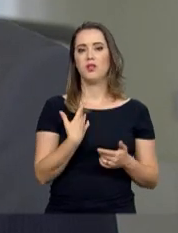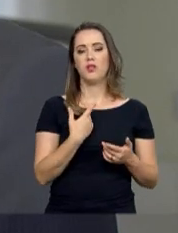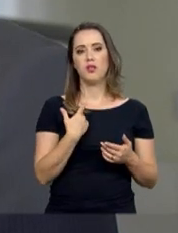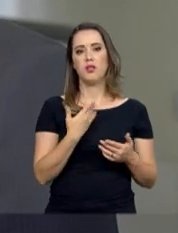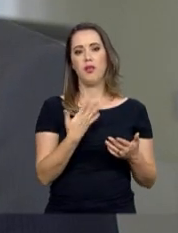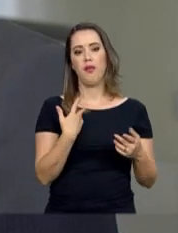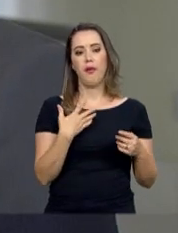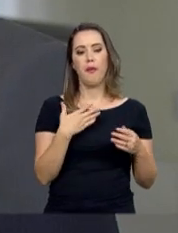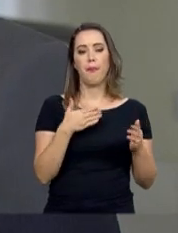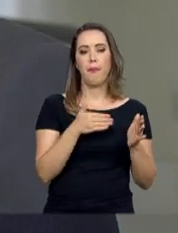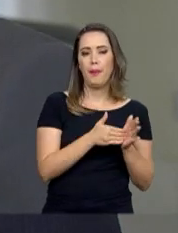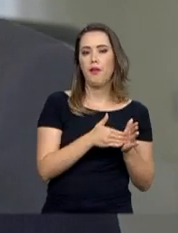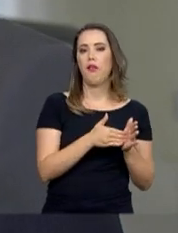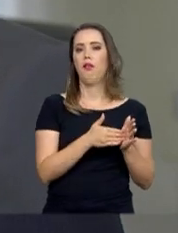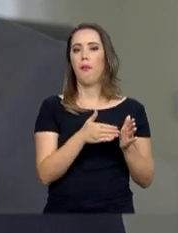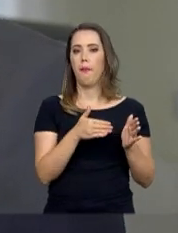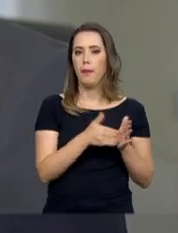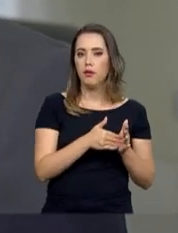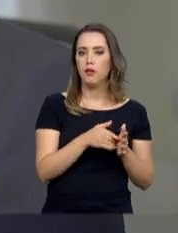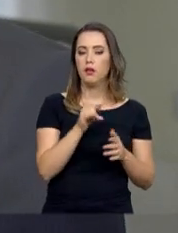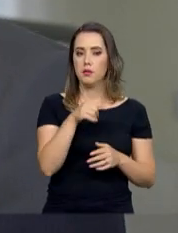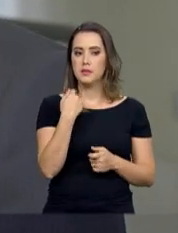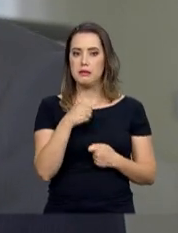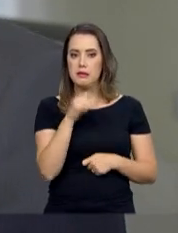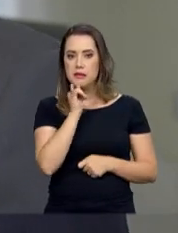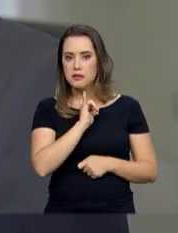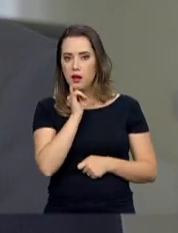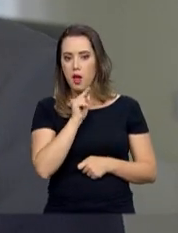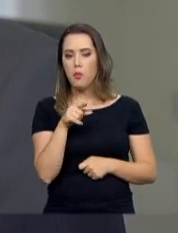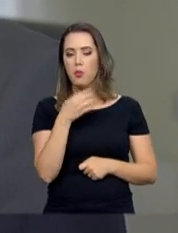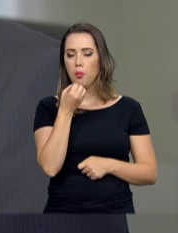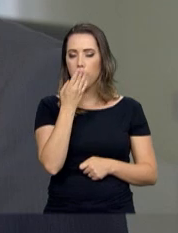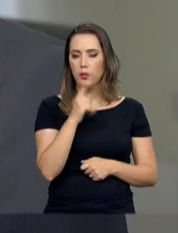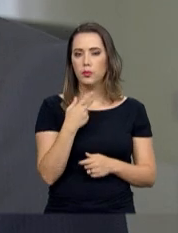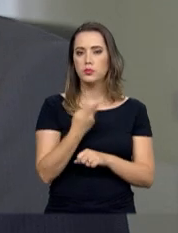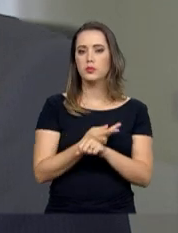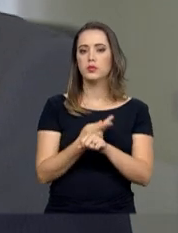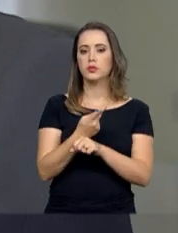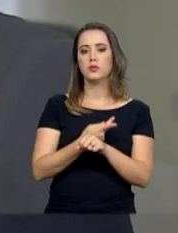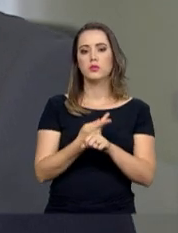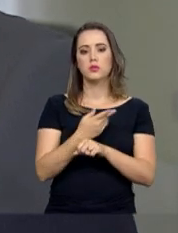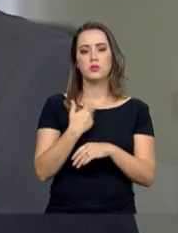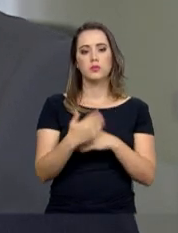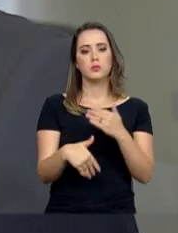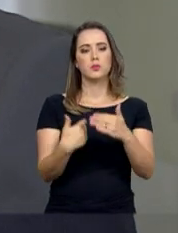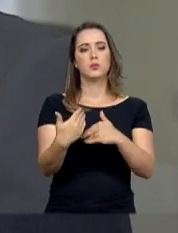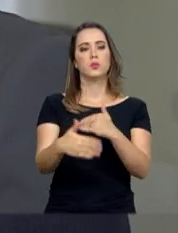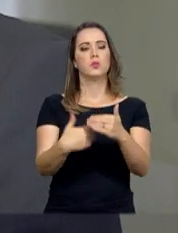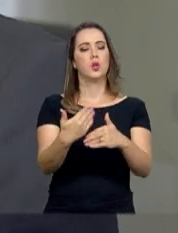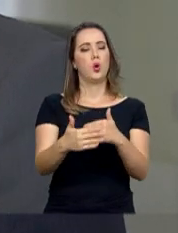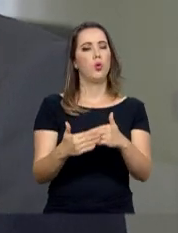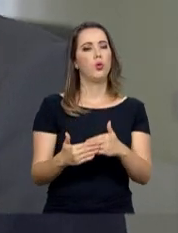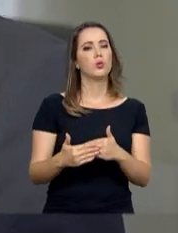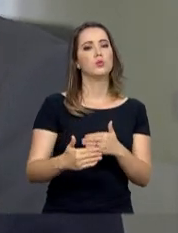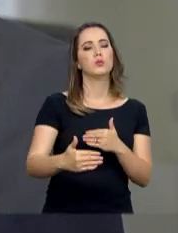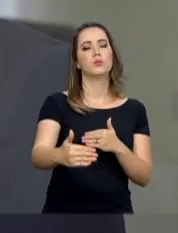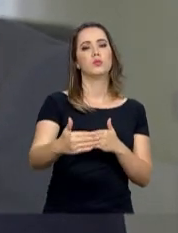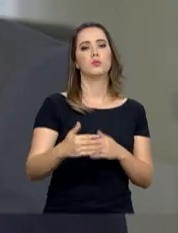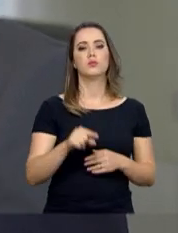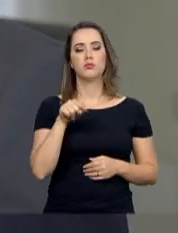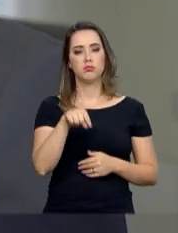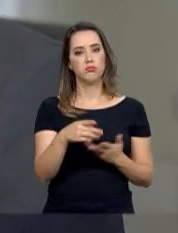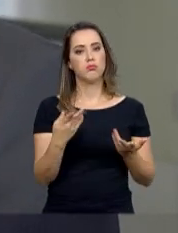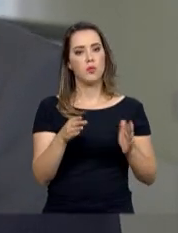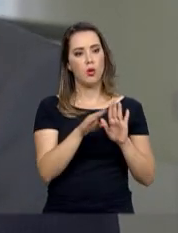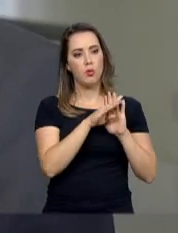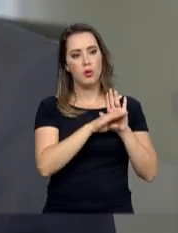descontinuidade. Então a gente tem que pegar esses exemplos de sucesso e procurar realmente fazer com que essas